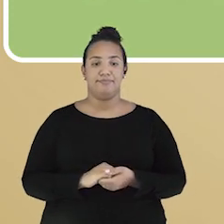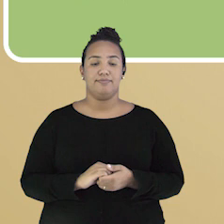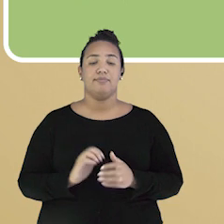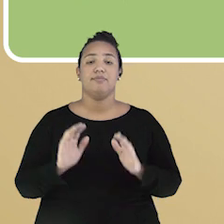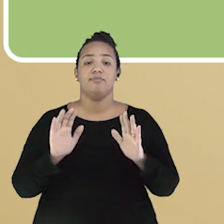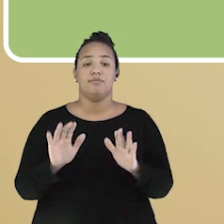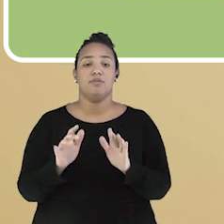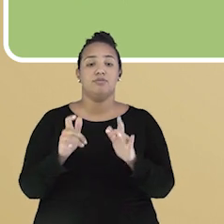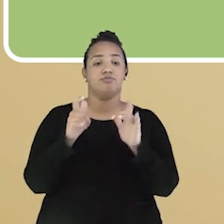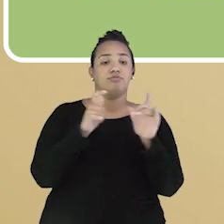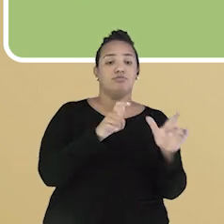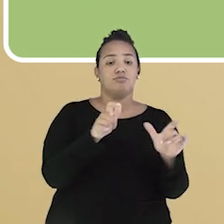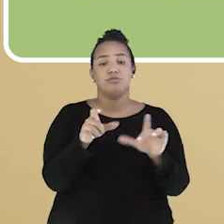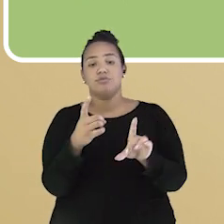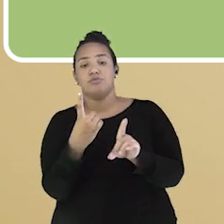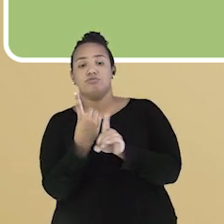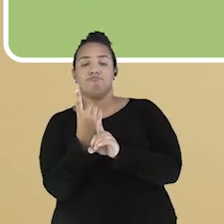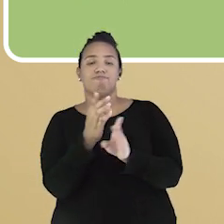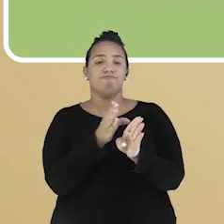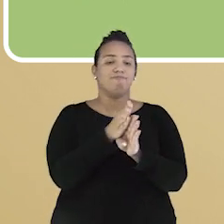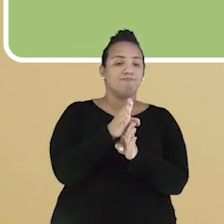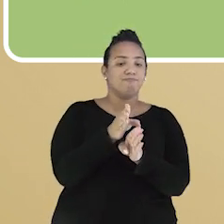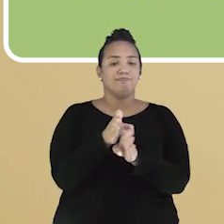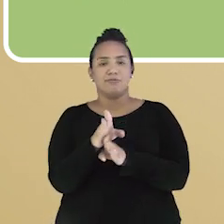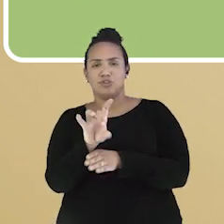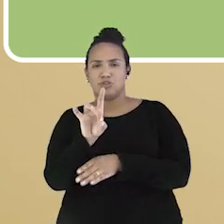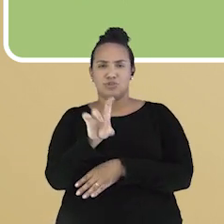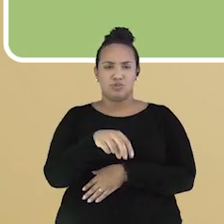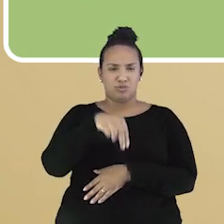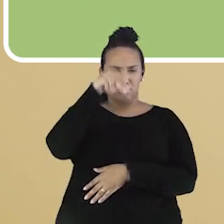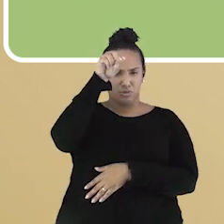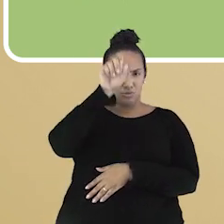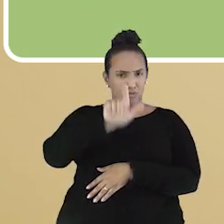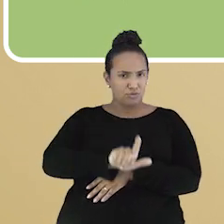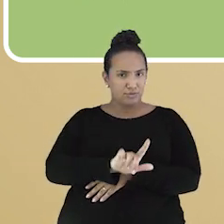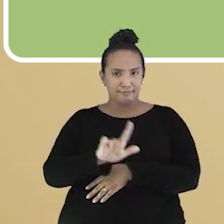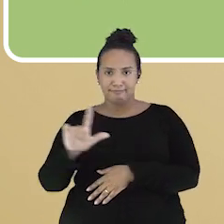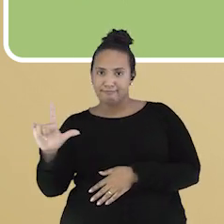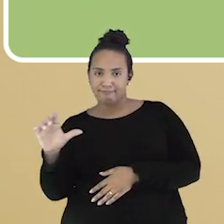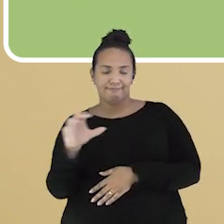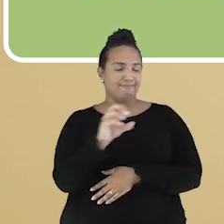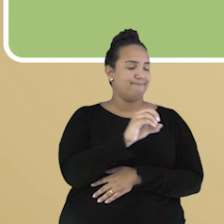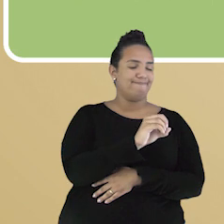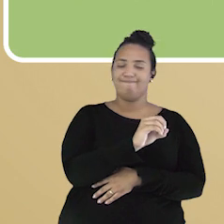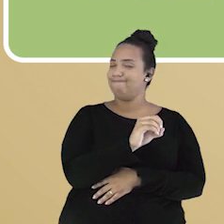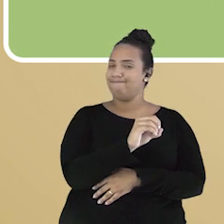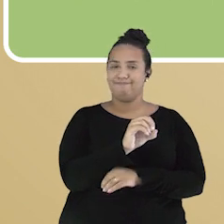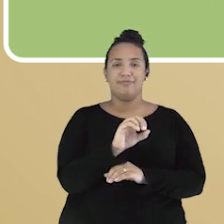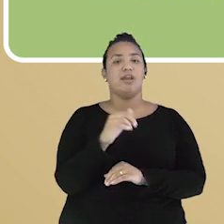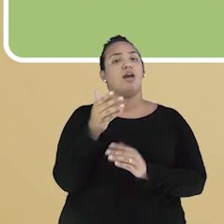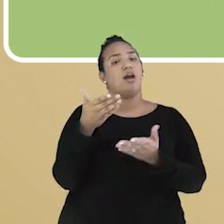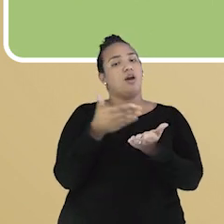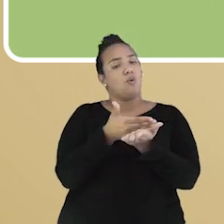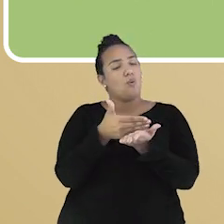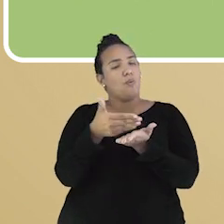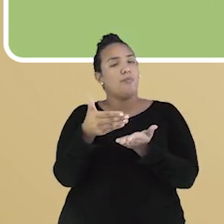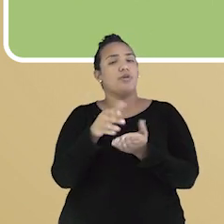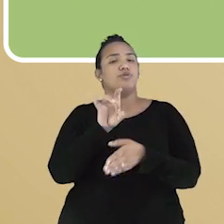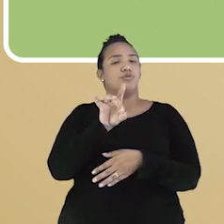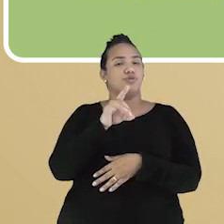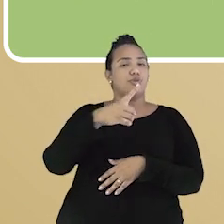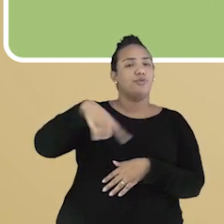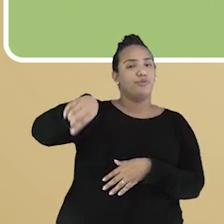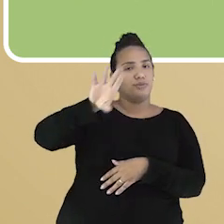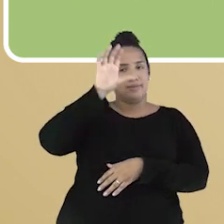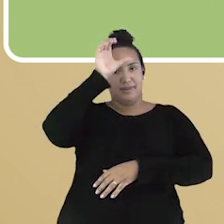Mas localização e orientação não são só os pontos cardeais, é claro. Estamos obtendo as primeiras noções e vamos compreendendo